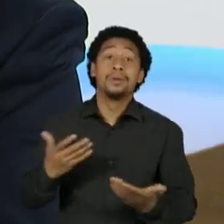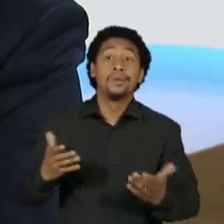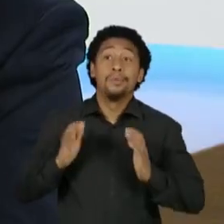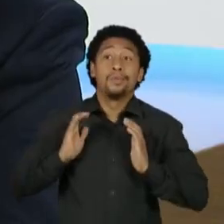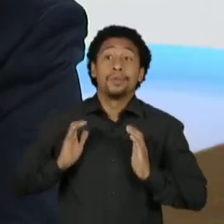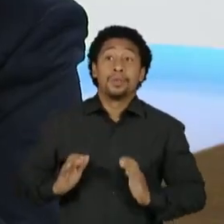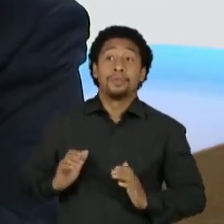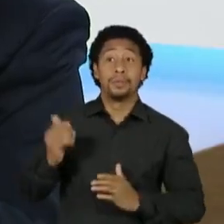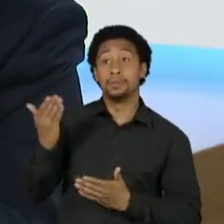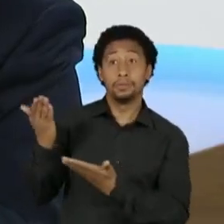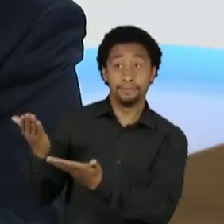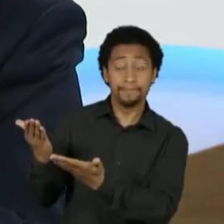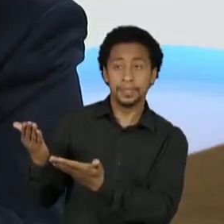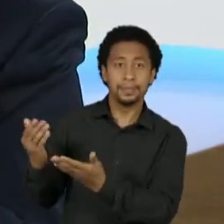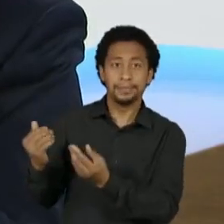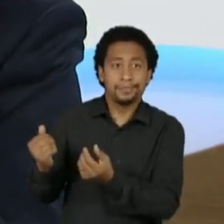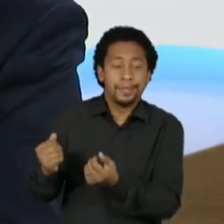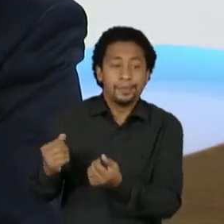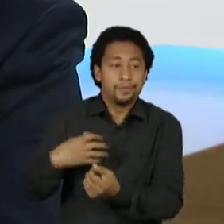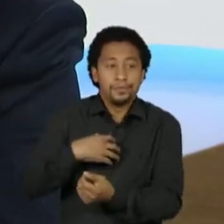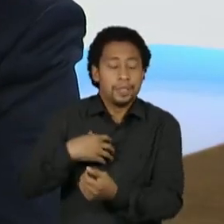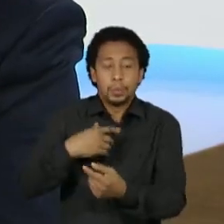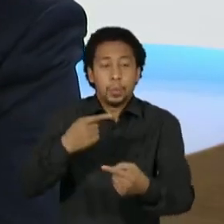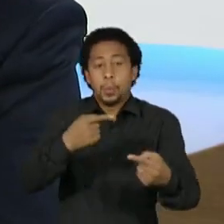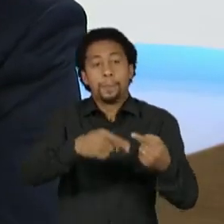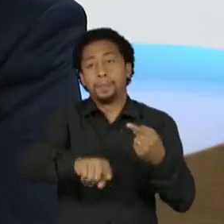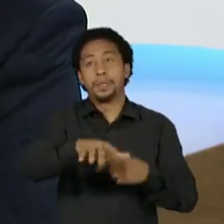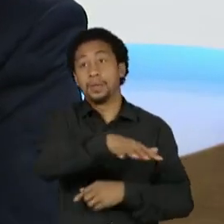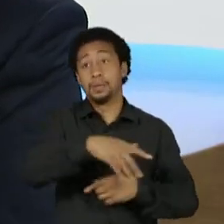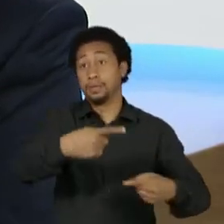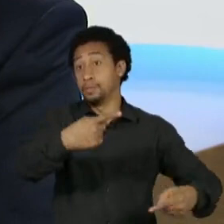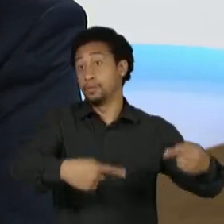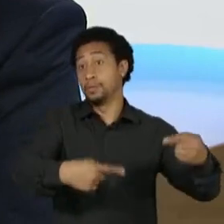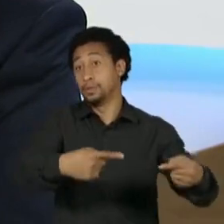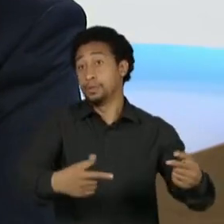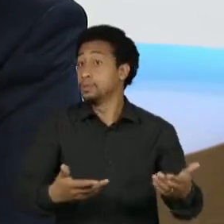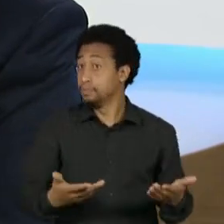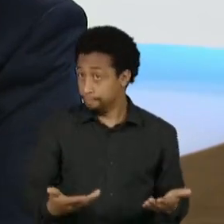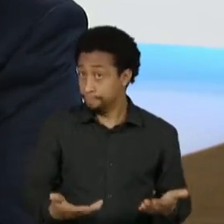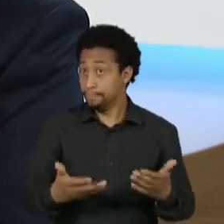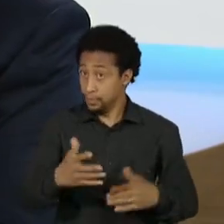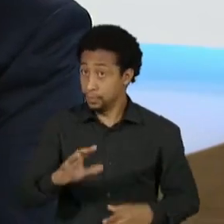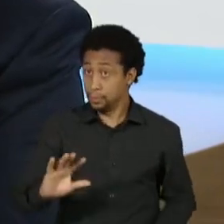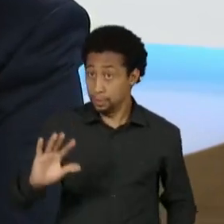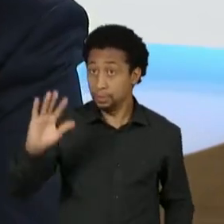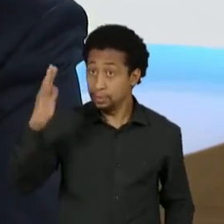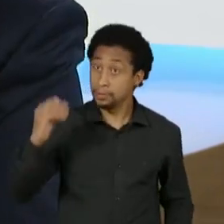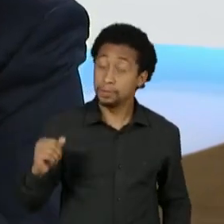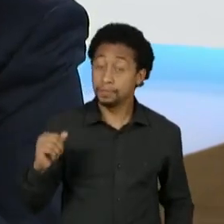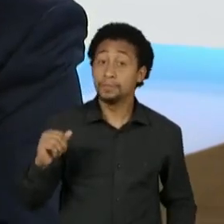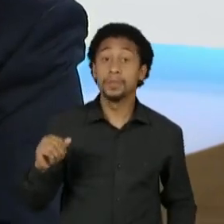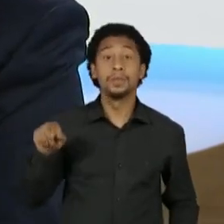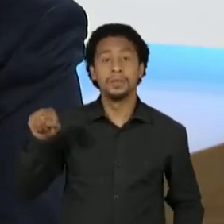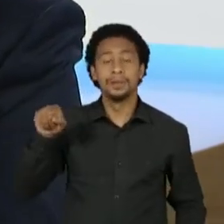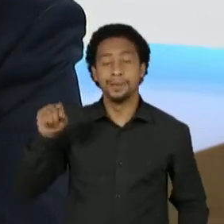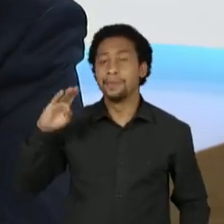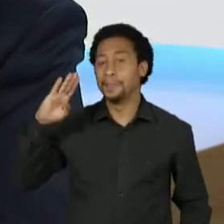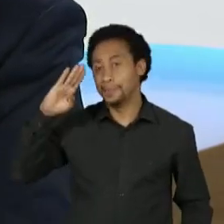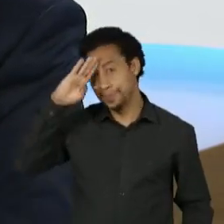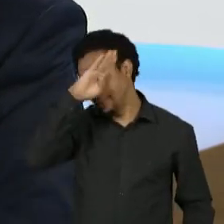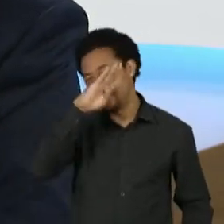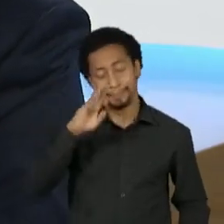fora da política e falando com o seu grupo de apoiadores. Isso fez falta na eleição presidencial e eu acho que o Bolsonaro, ele flerta com o mesmo